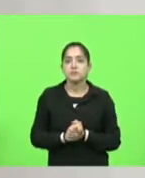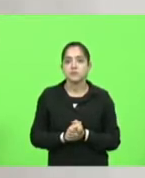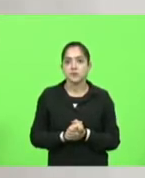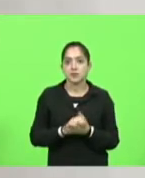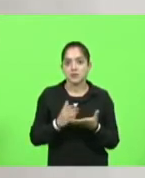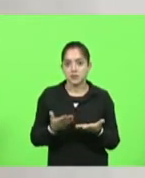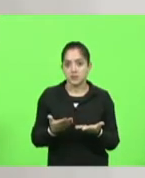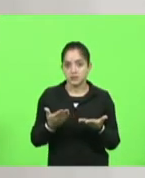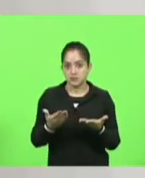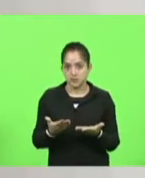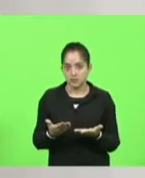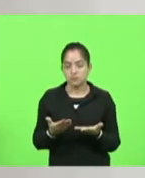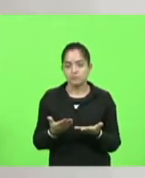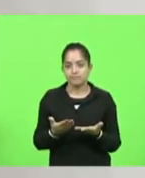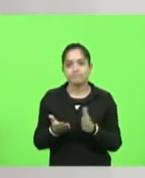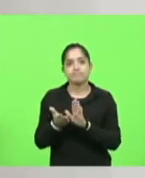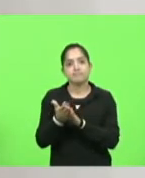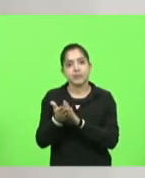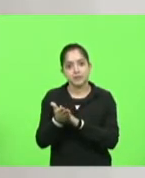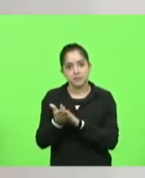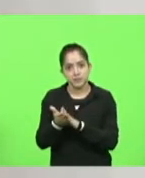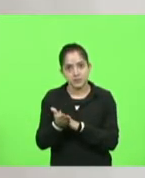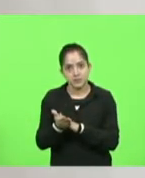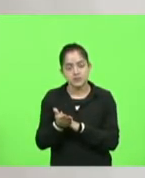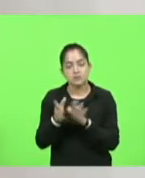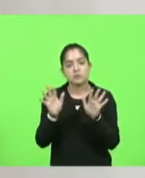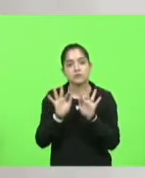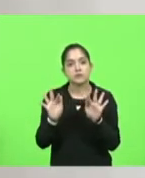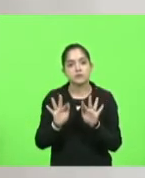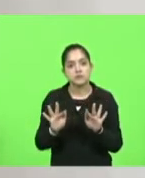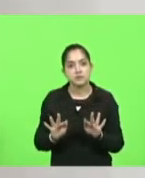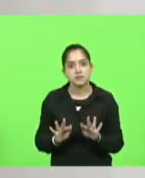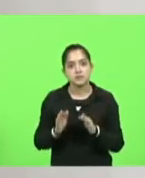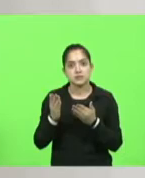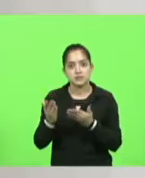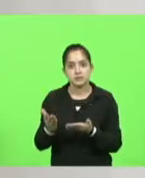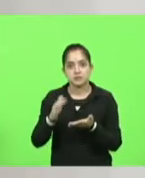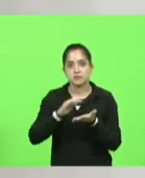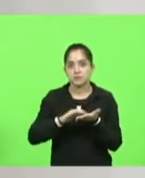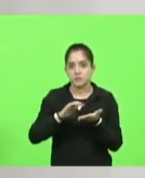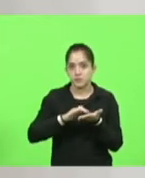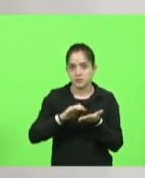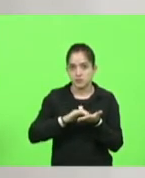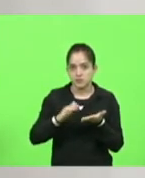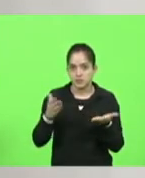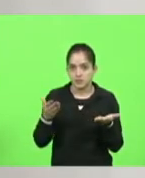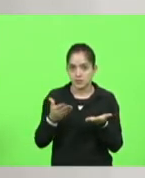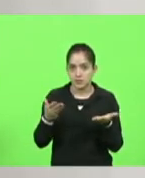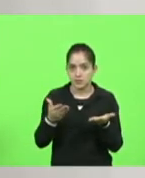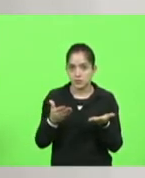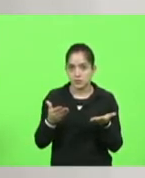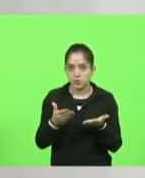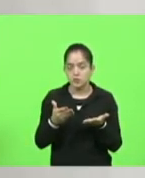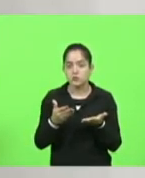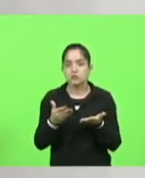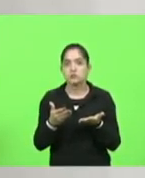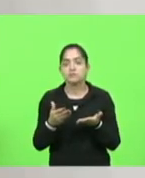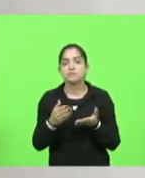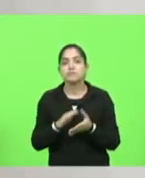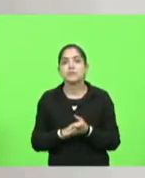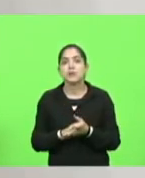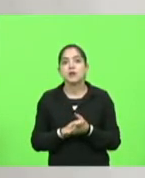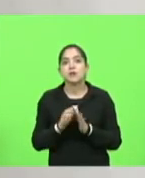O meu voto de parabenização e de felicitação ao secretário Claudinei que hoje está na iminência de nos ofertar